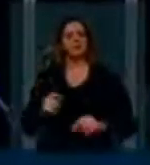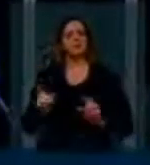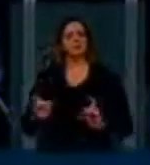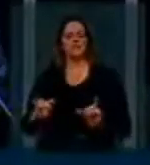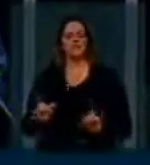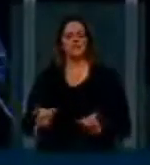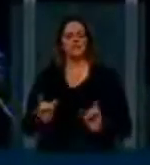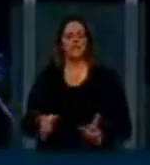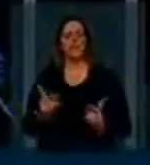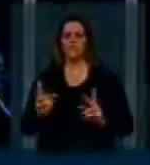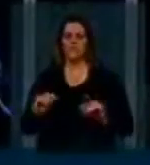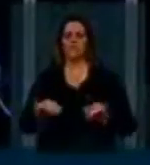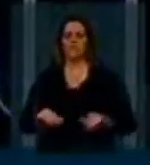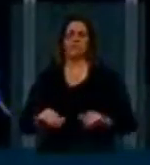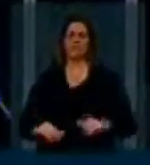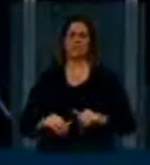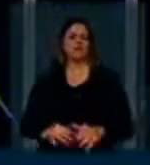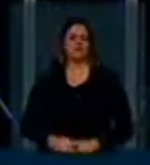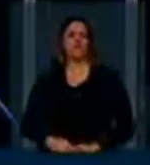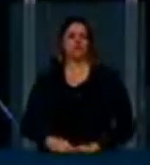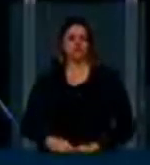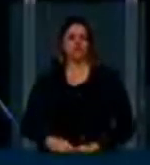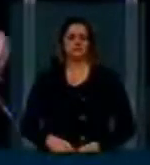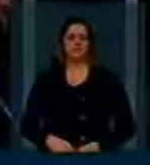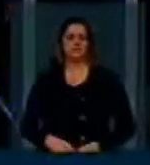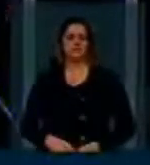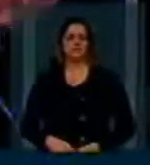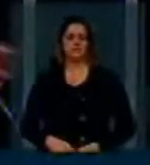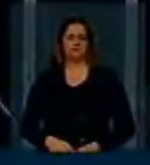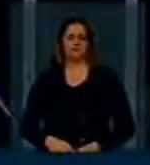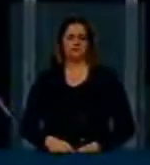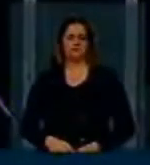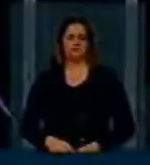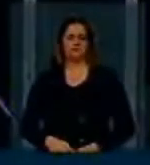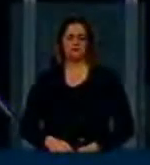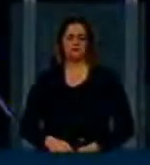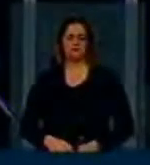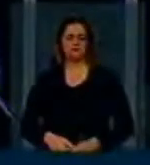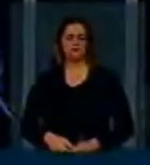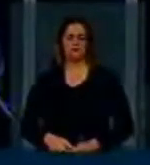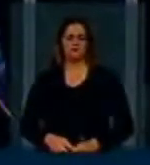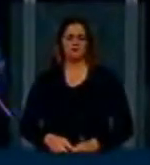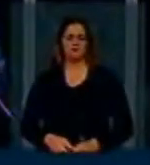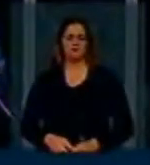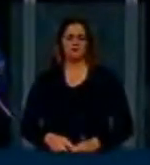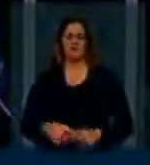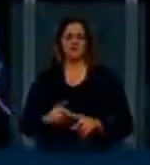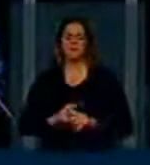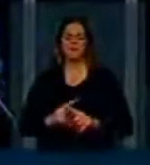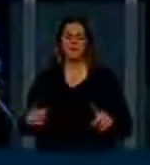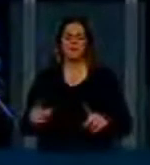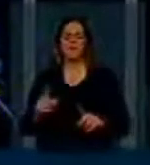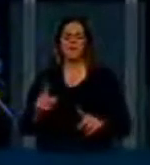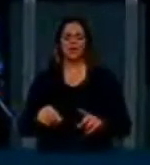prateleira de um supermercado. Que ela pode ser redonda, amarela, azul, mas é uma visão